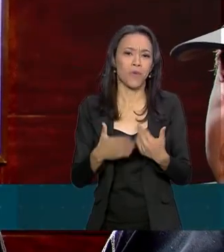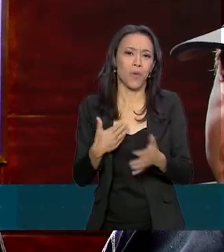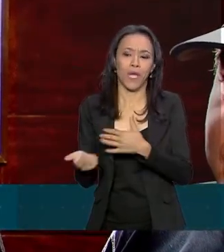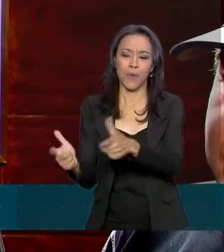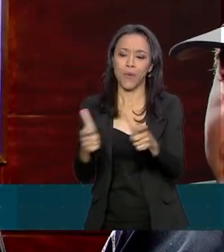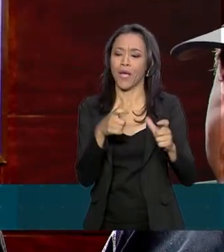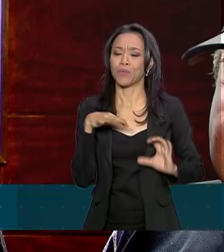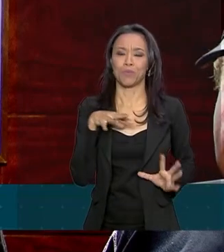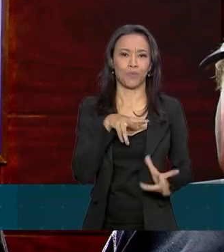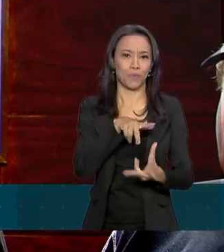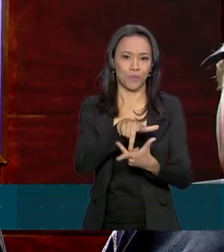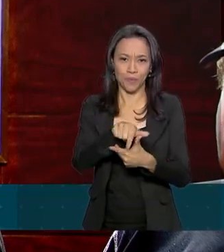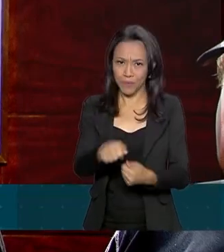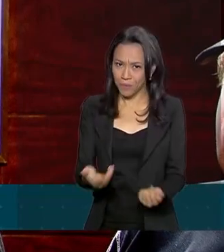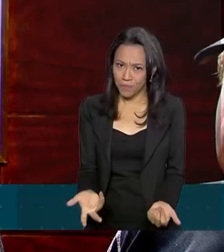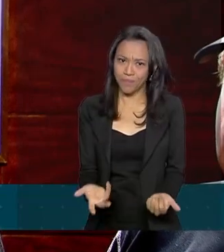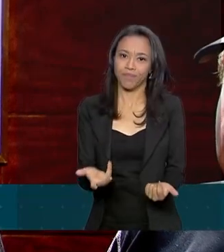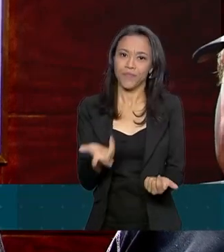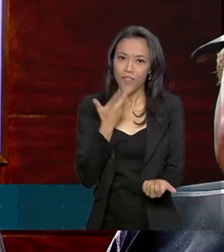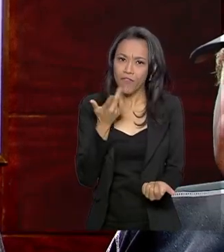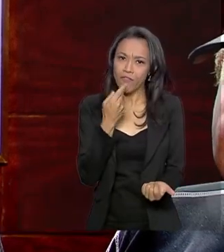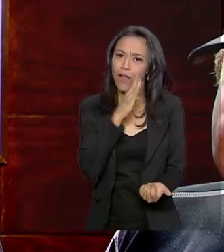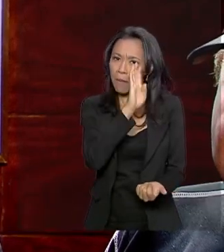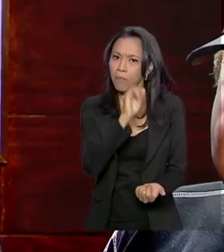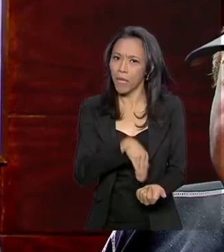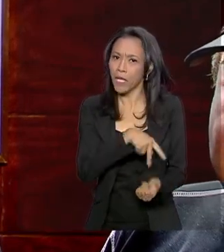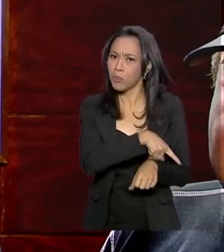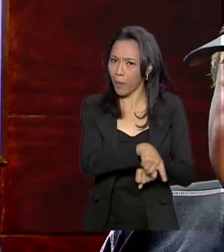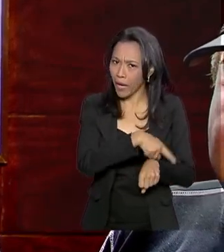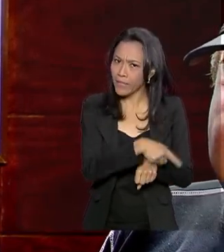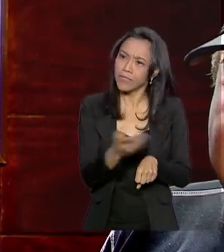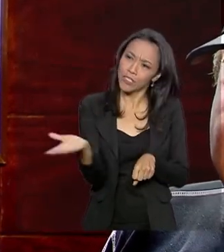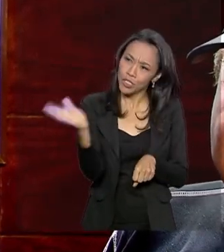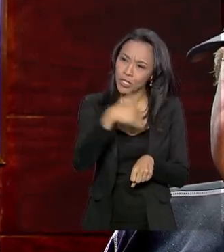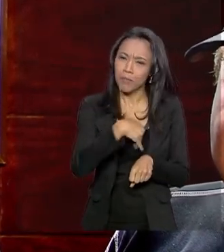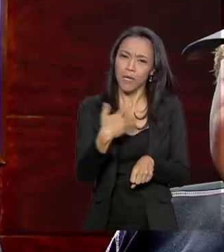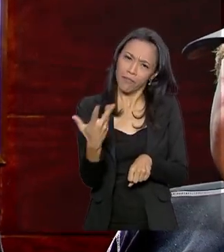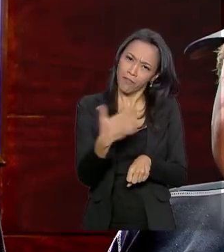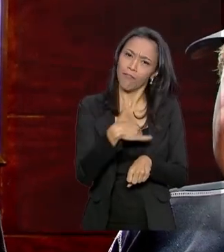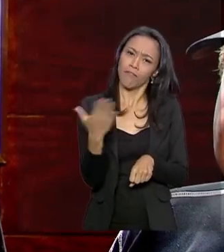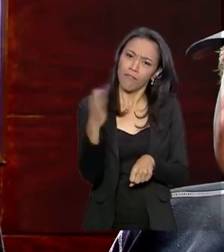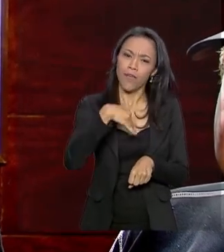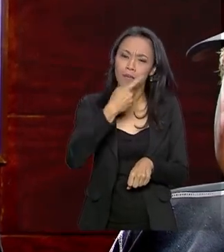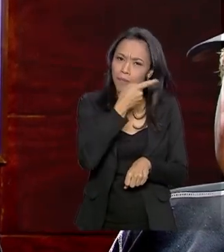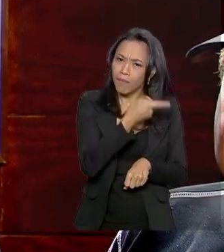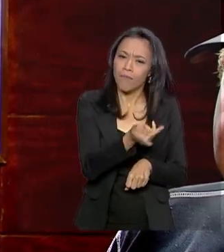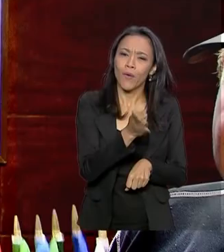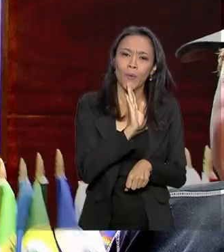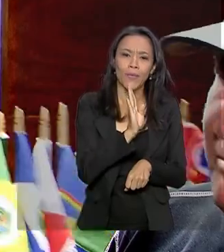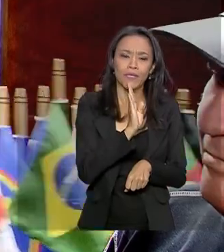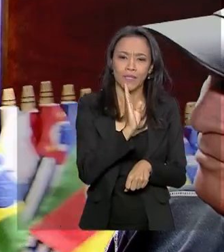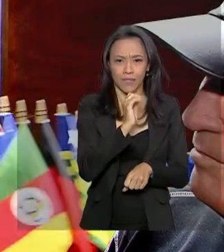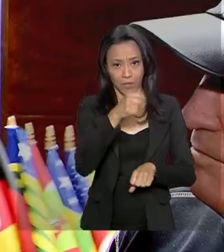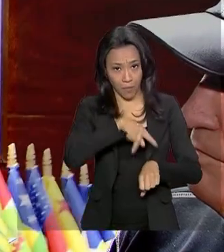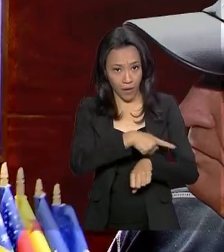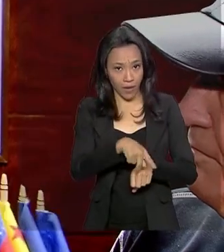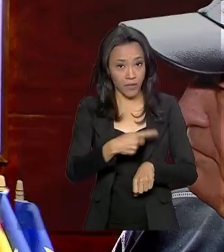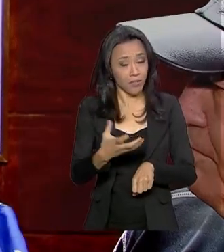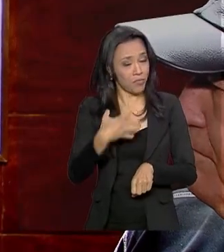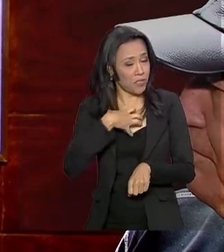onde eu passe, falando bem do nosso país, convidando o mundo todo a vir para o nosso país. Então é motivo de muito